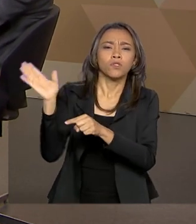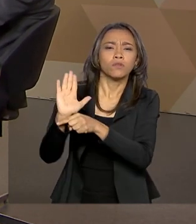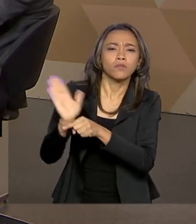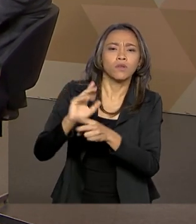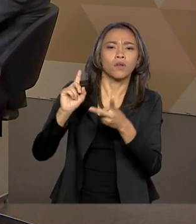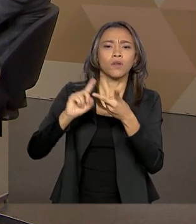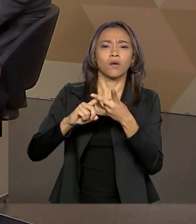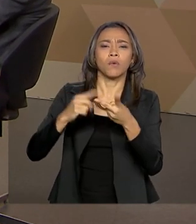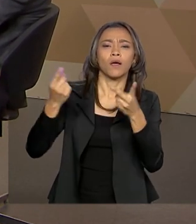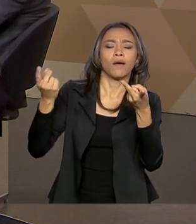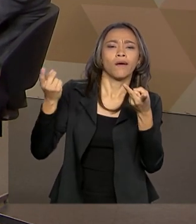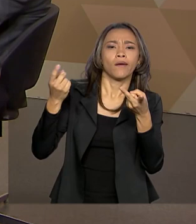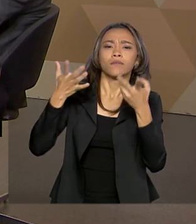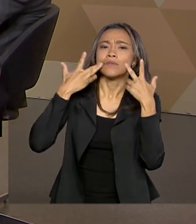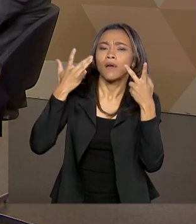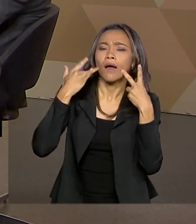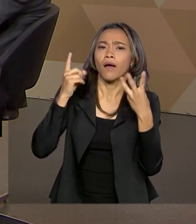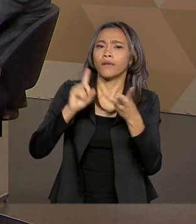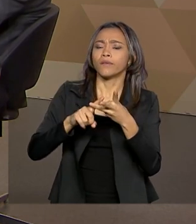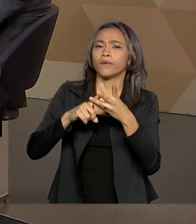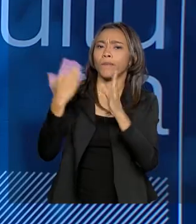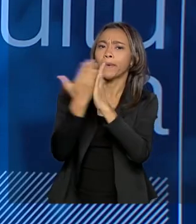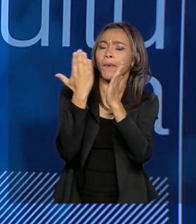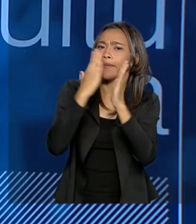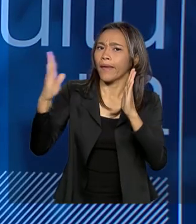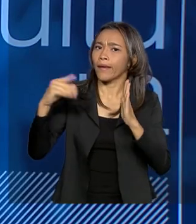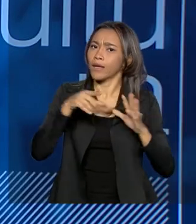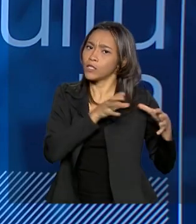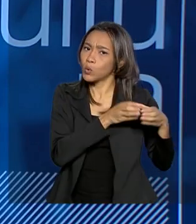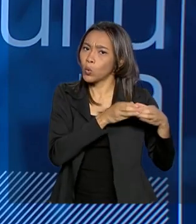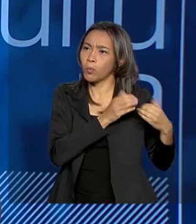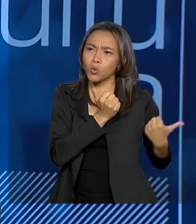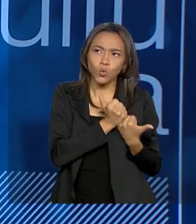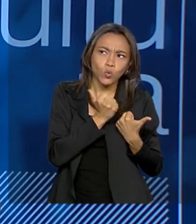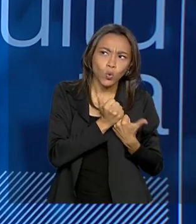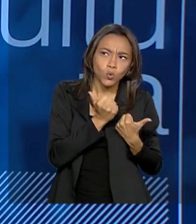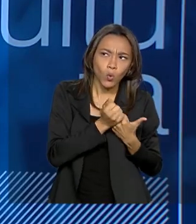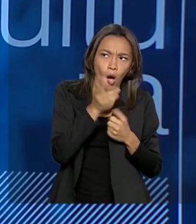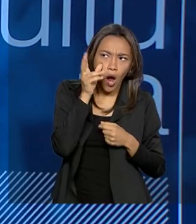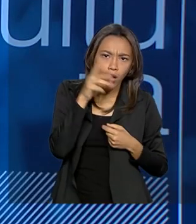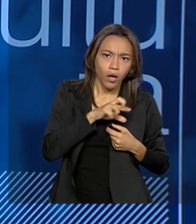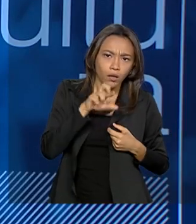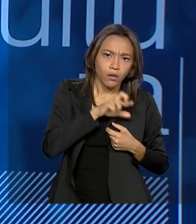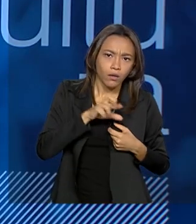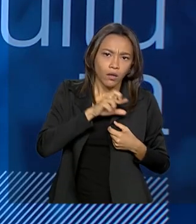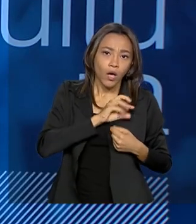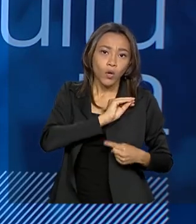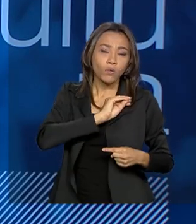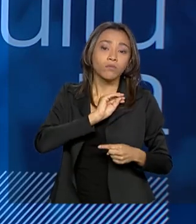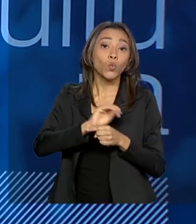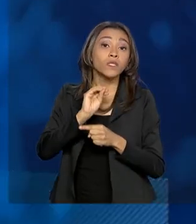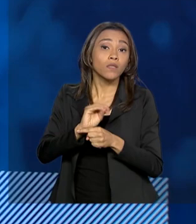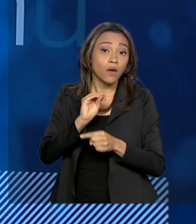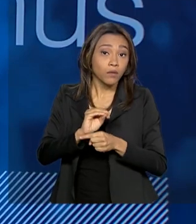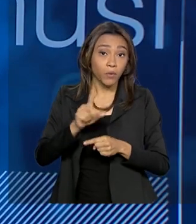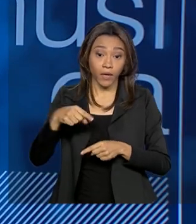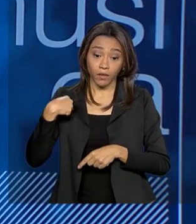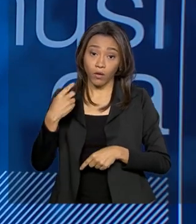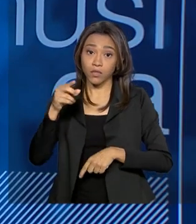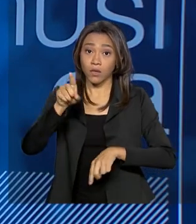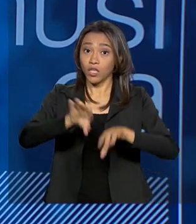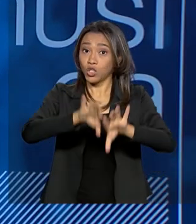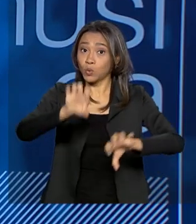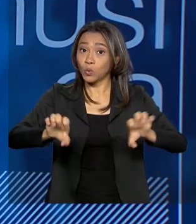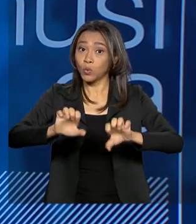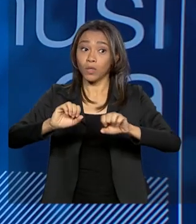teatro, que cuidem do cinema, que vai ser exibido ali dentro. Senão a gente corre o risco seríssimo de criar equipamentos e entregá-los para a formação